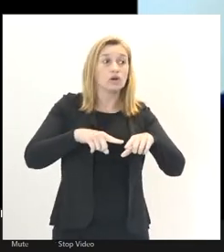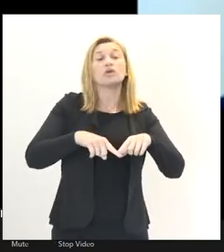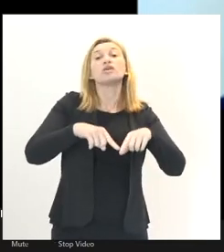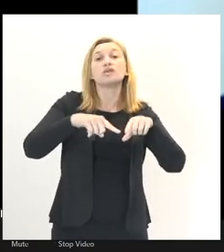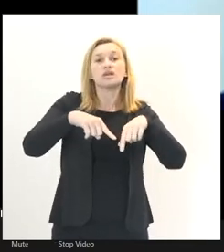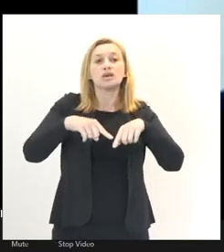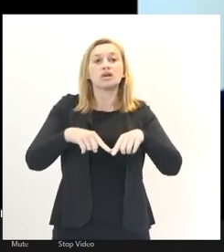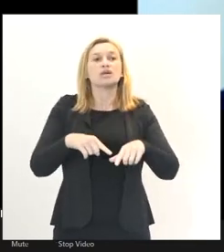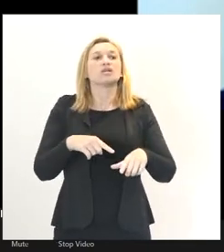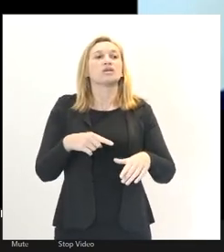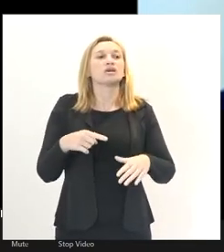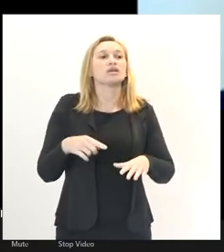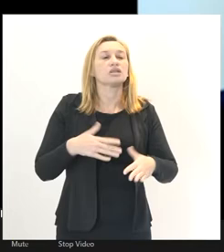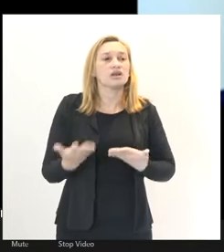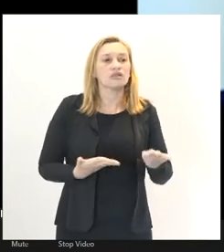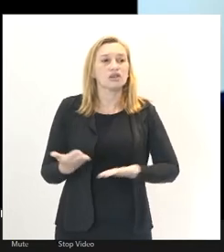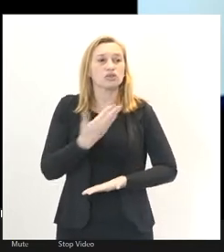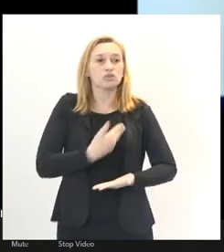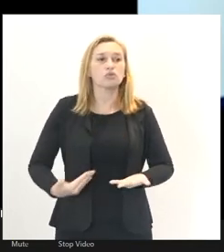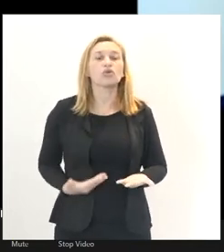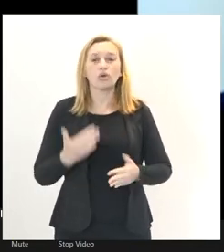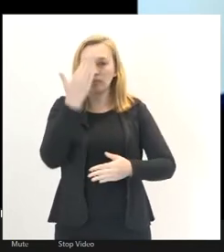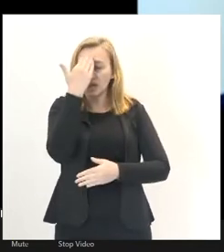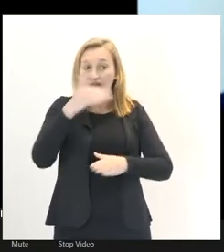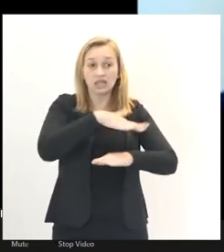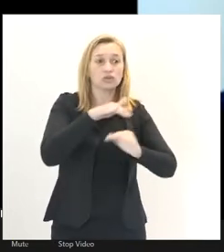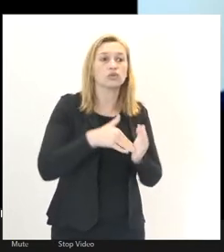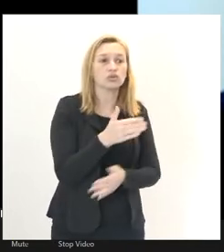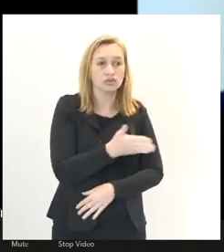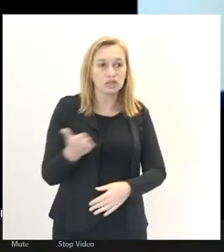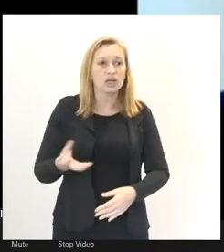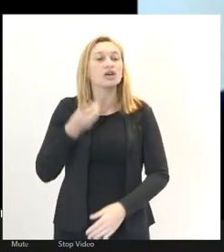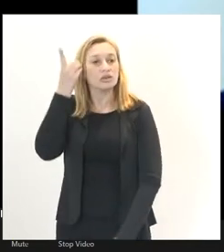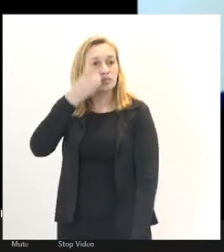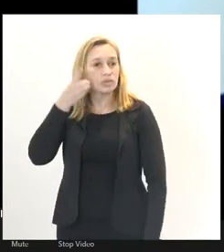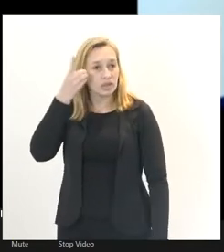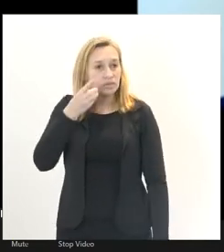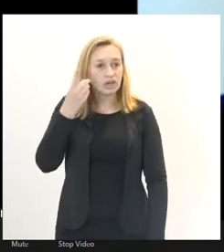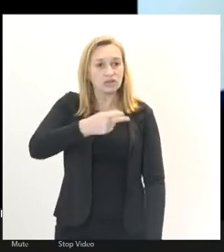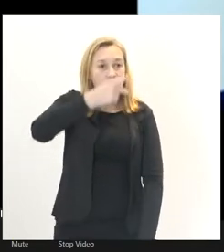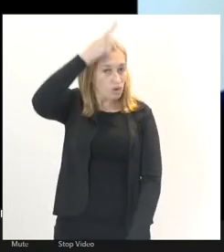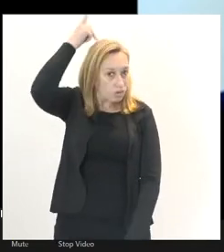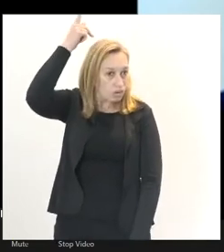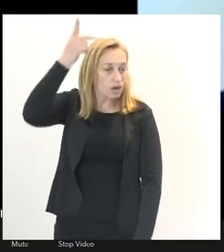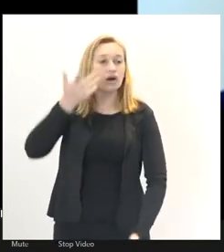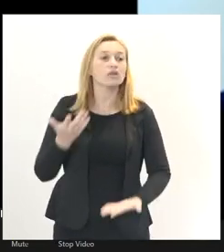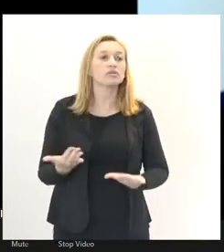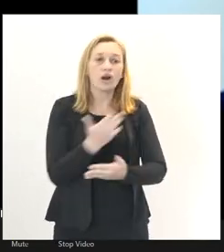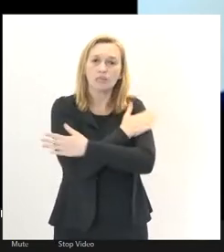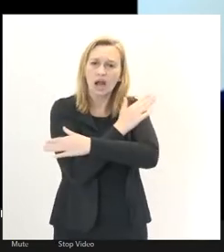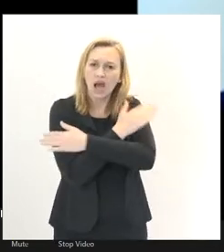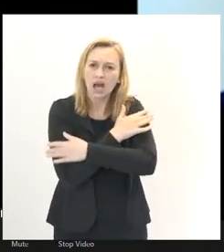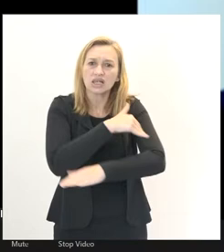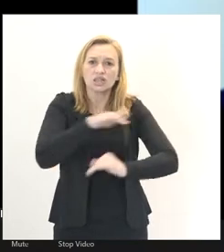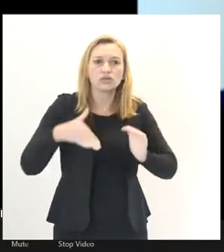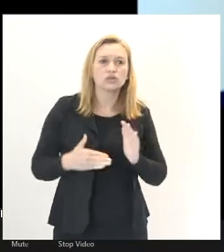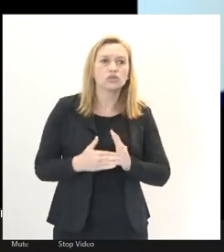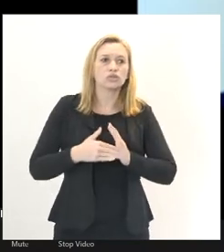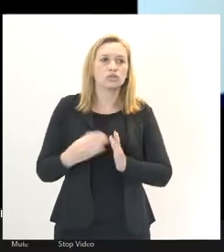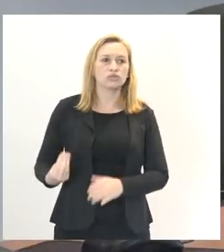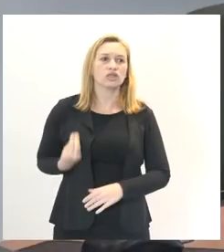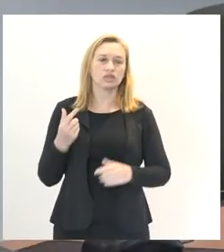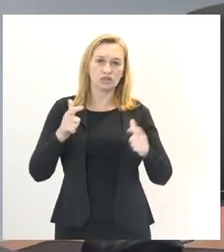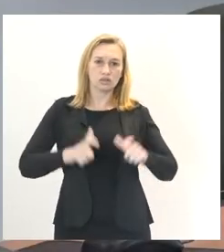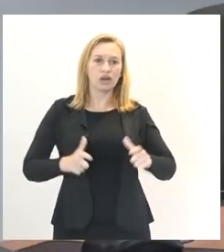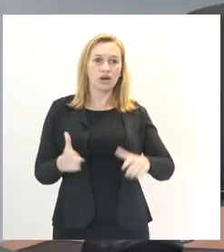Muito obrigado a todos e todas, muito obrigado deputado Paulo Ramos, deixo aqui meu abraço a todos e todos presentes.